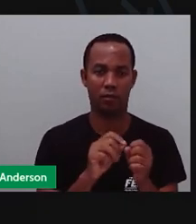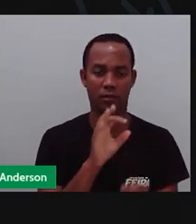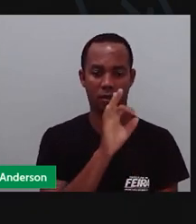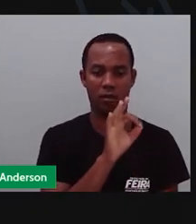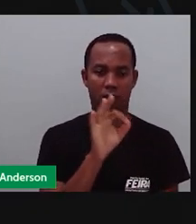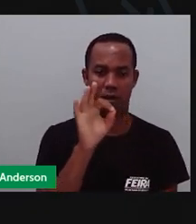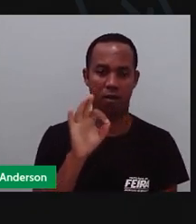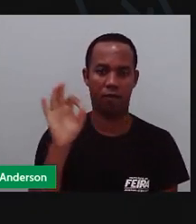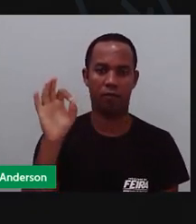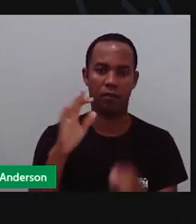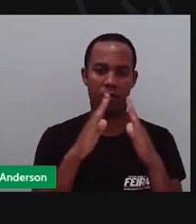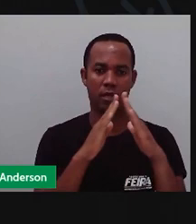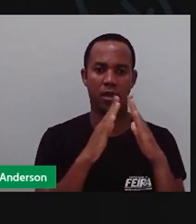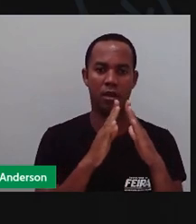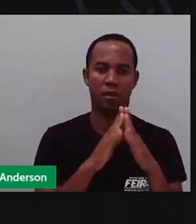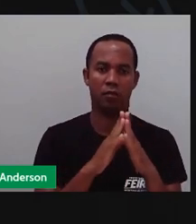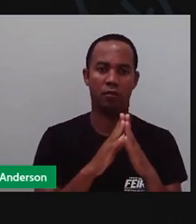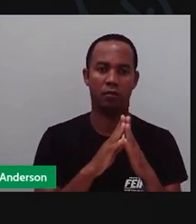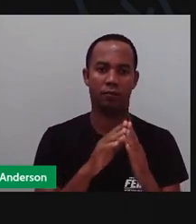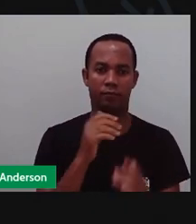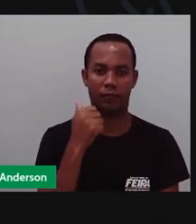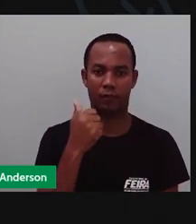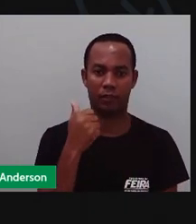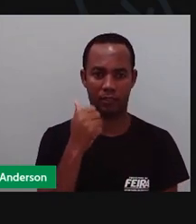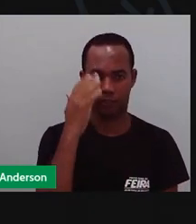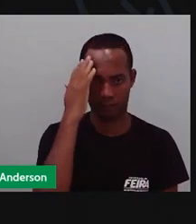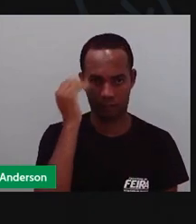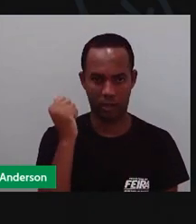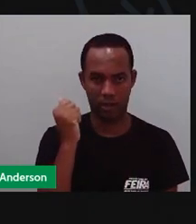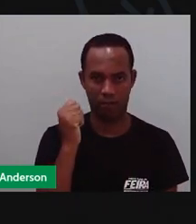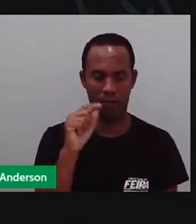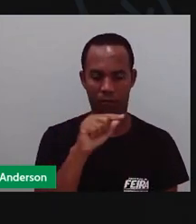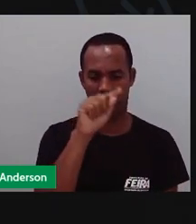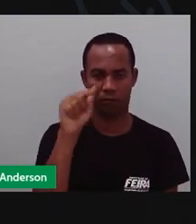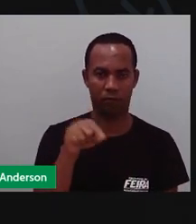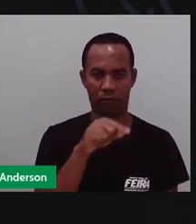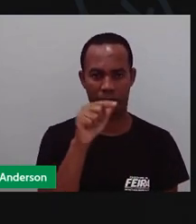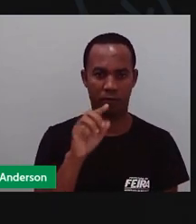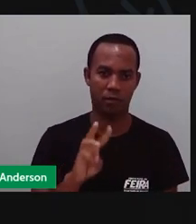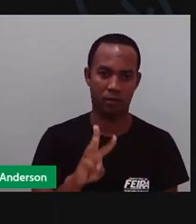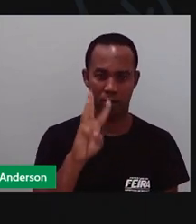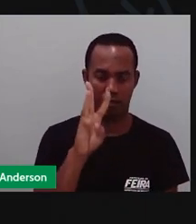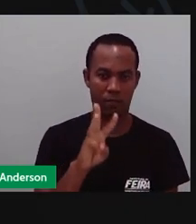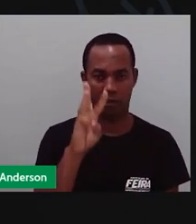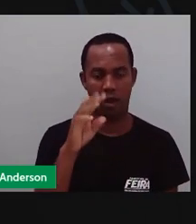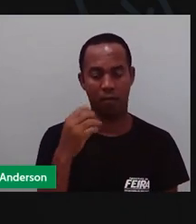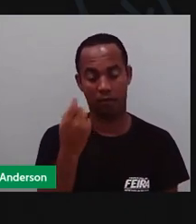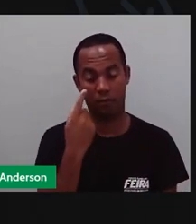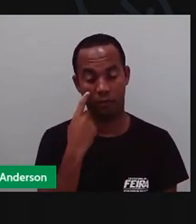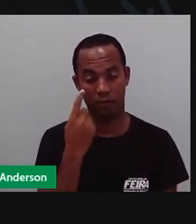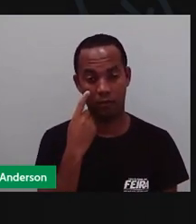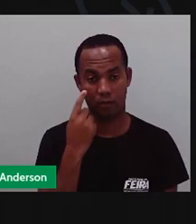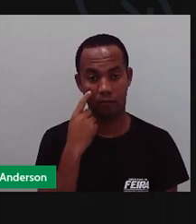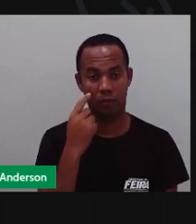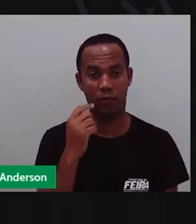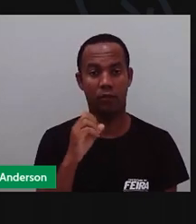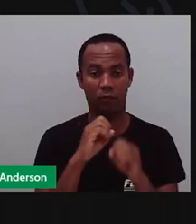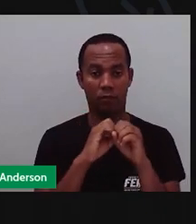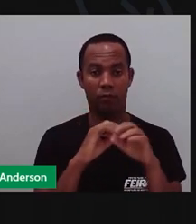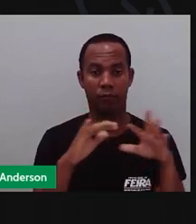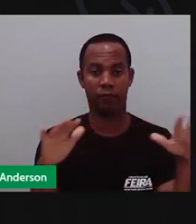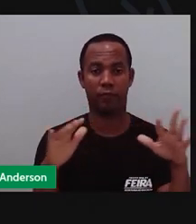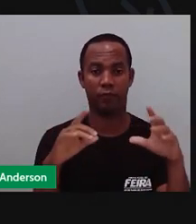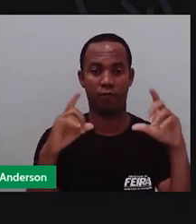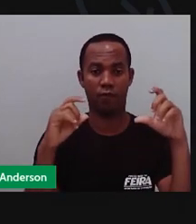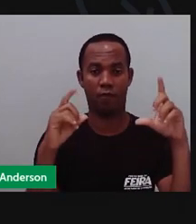em casa. Marquem a Seduc. Já sabem o arroba da Seduc. Né? Isso lá no Instagram. Marquem. Compartilhem a